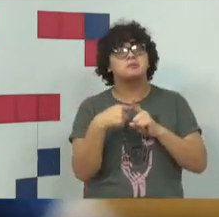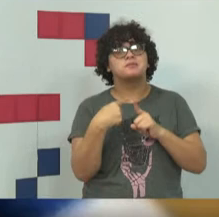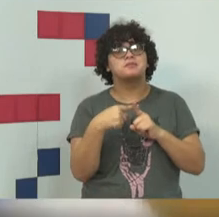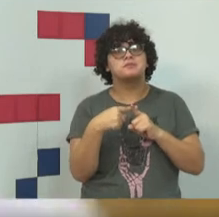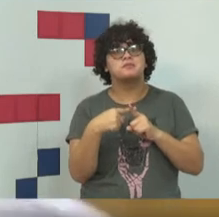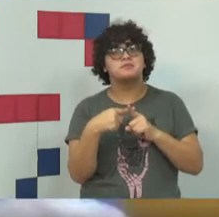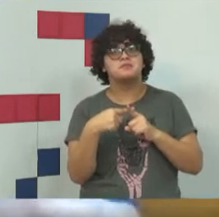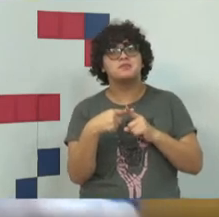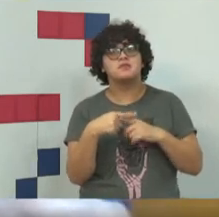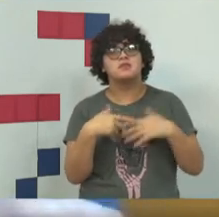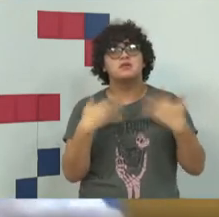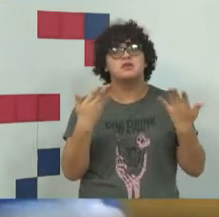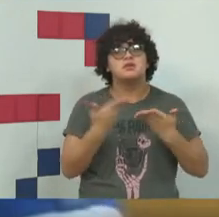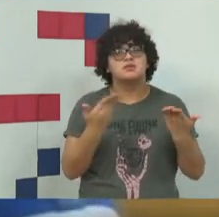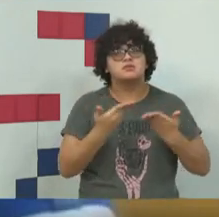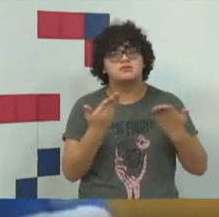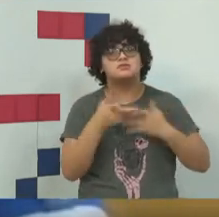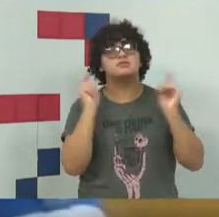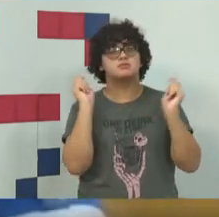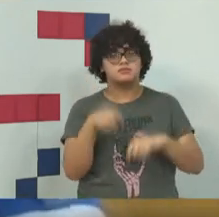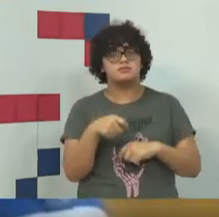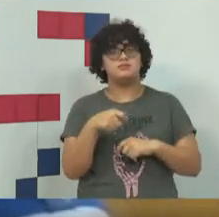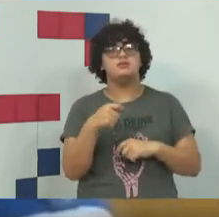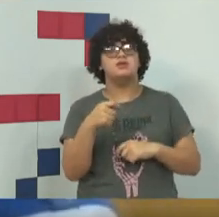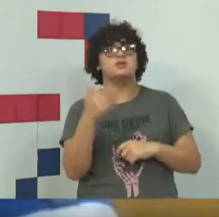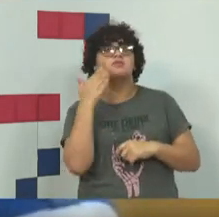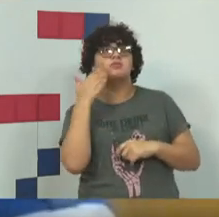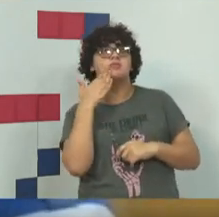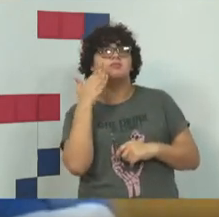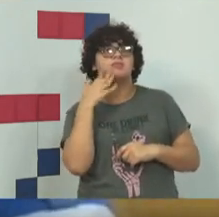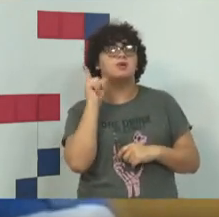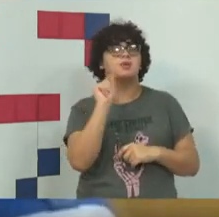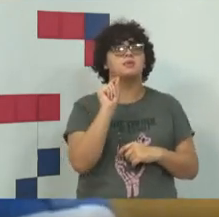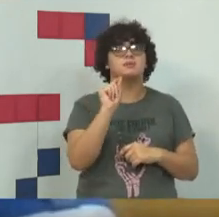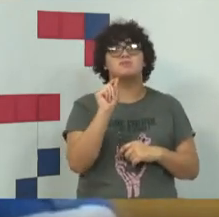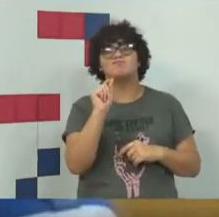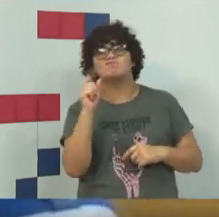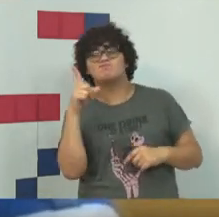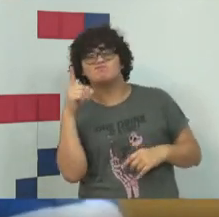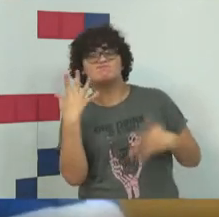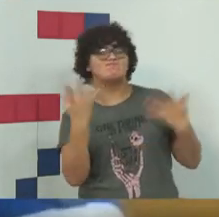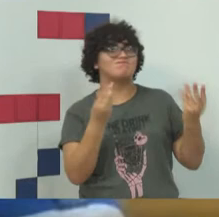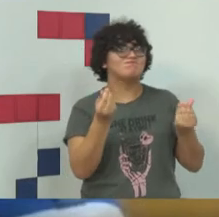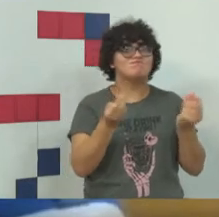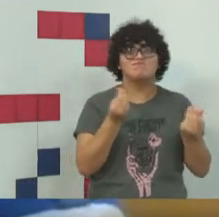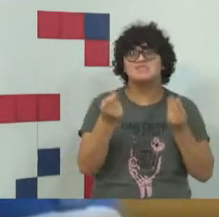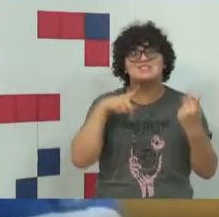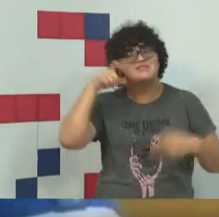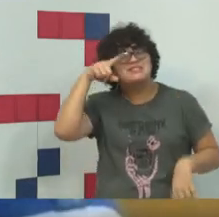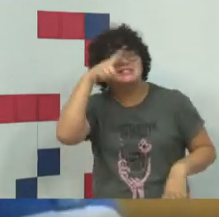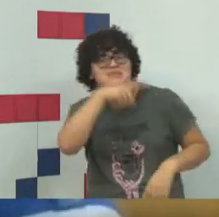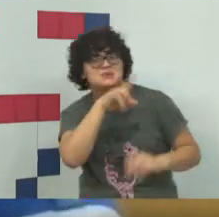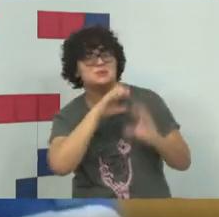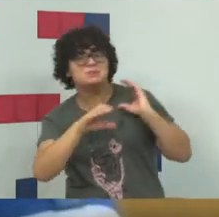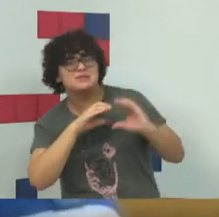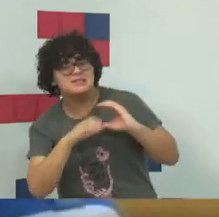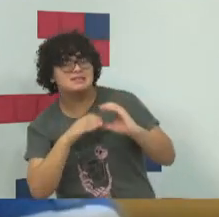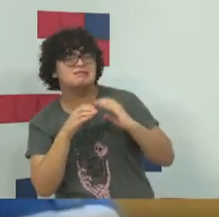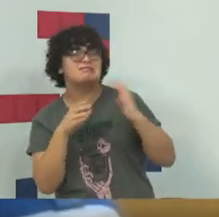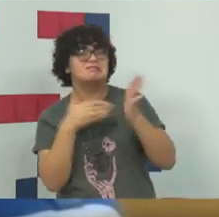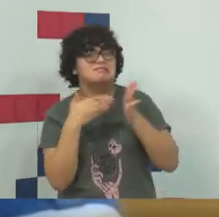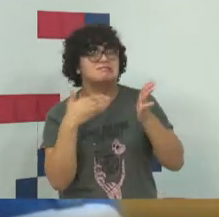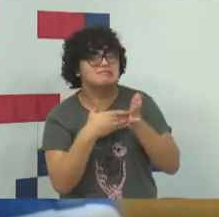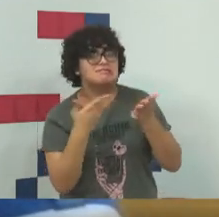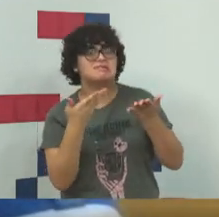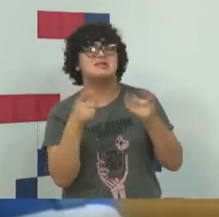a gente vê que é tudo muito, né, muito, sabe, difícil, porque a